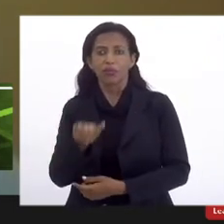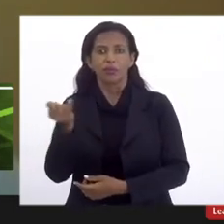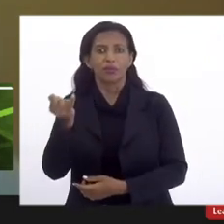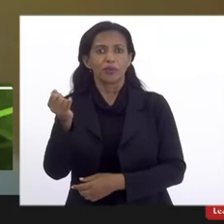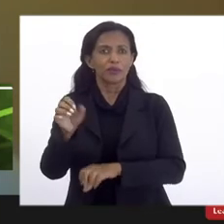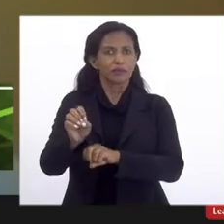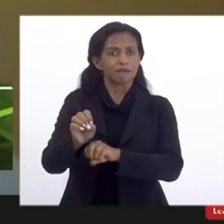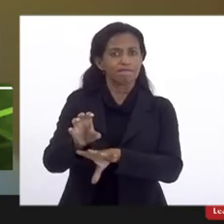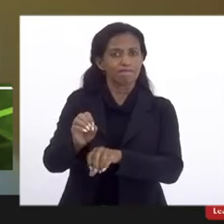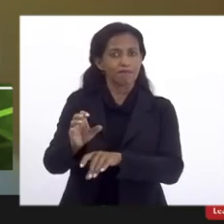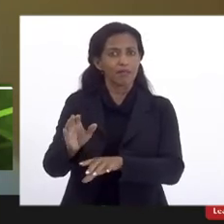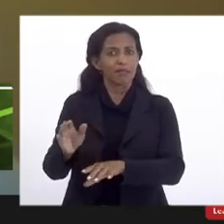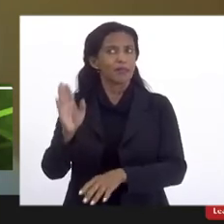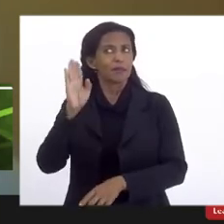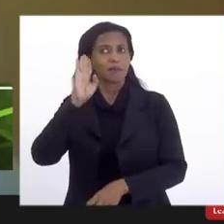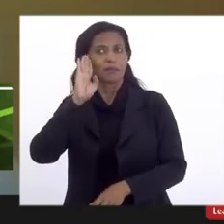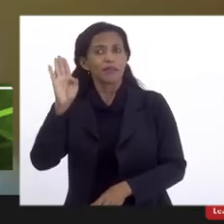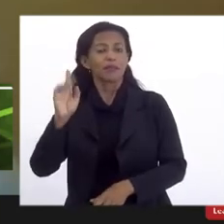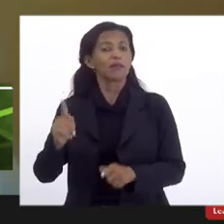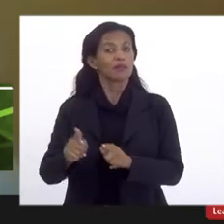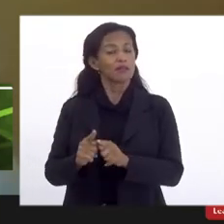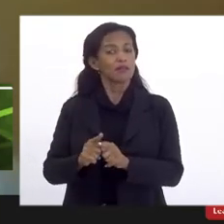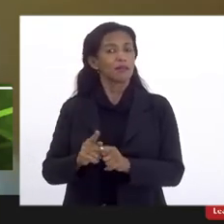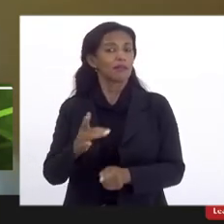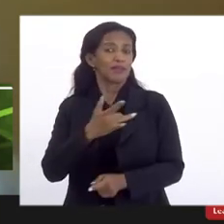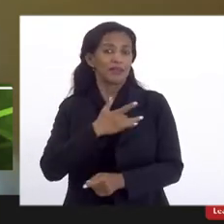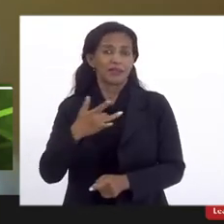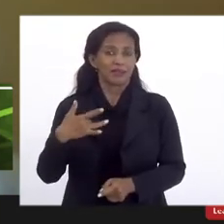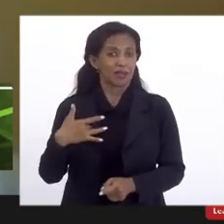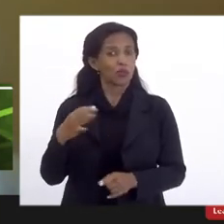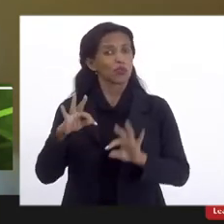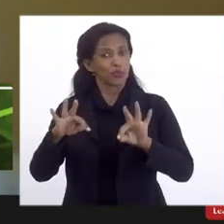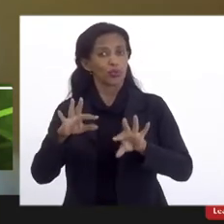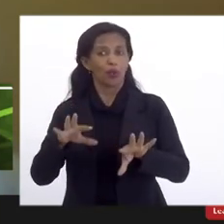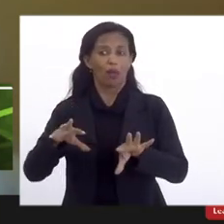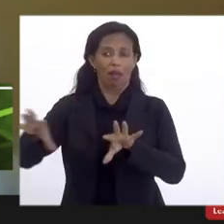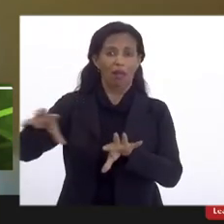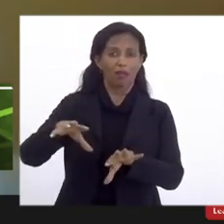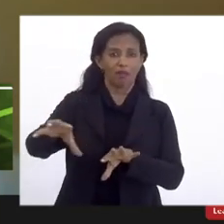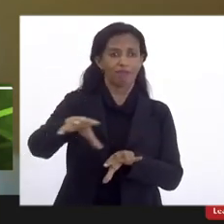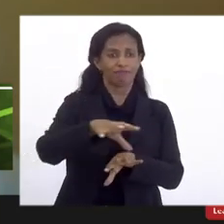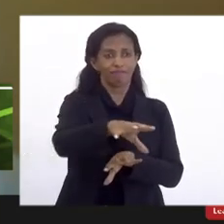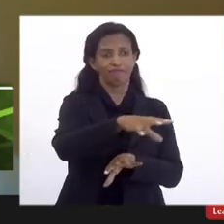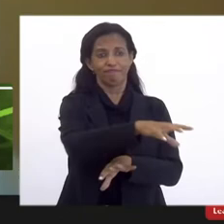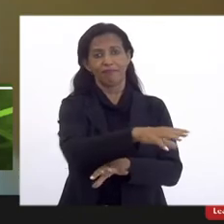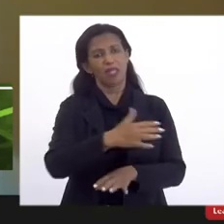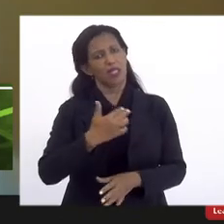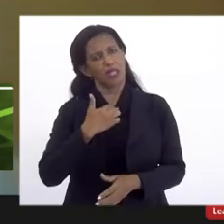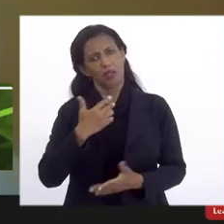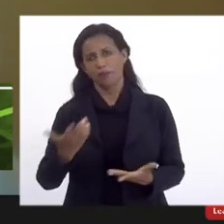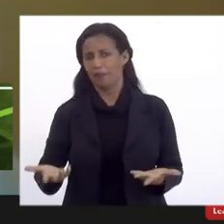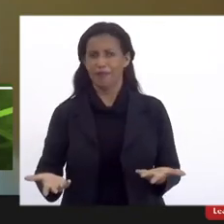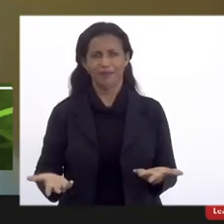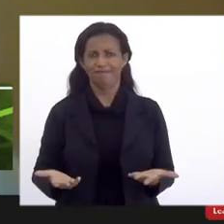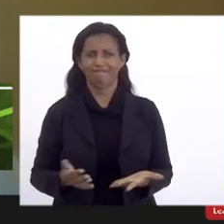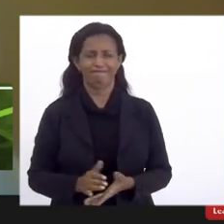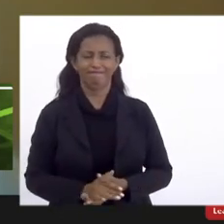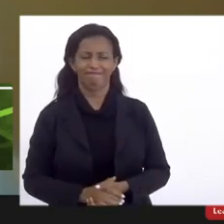na saúde e quase que em todas as outras áreas. E não pode ser assim, minha gente.